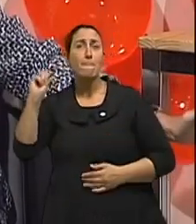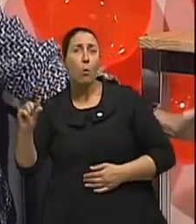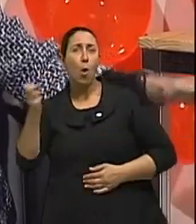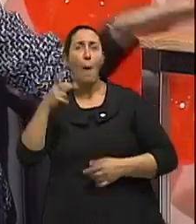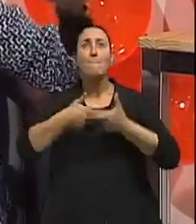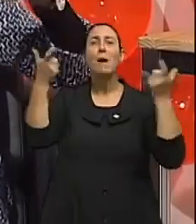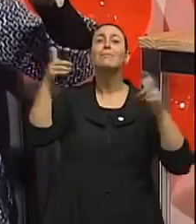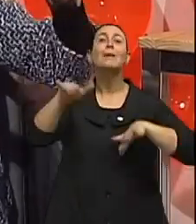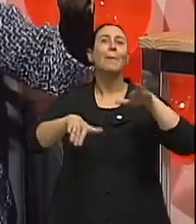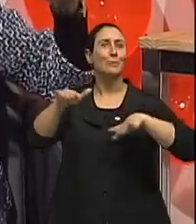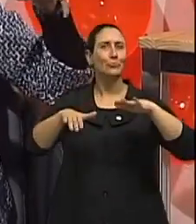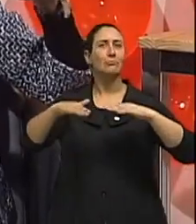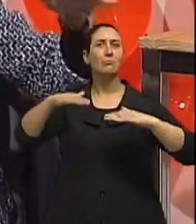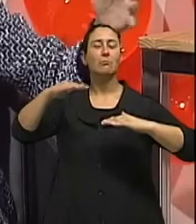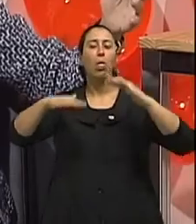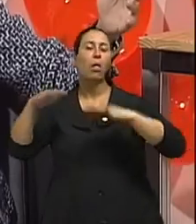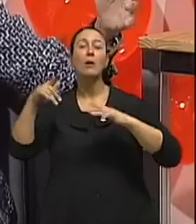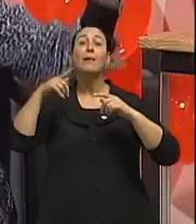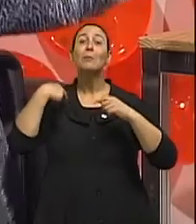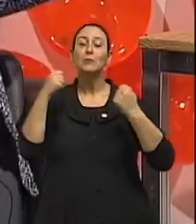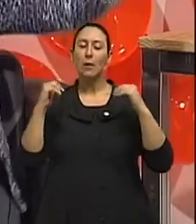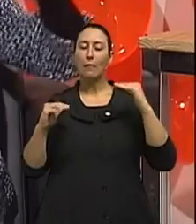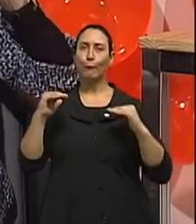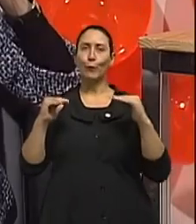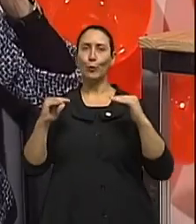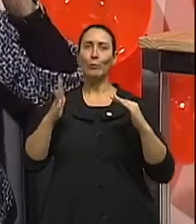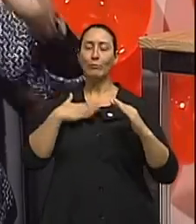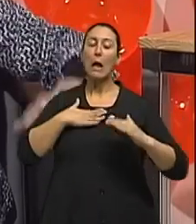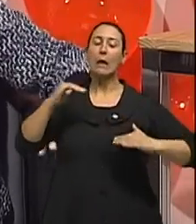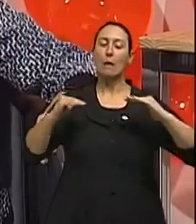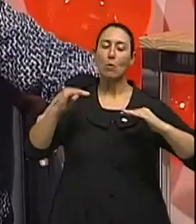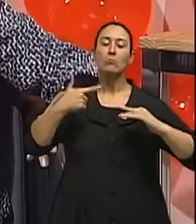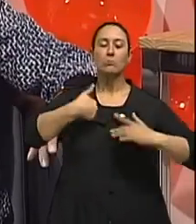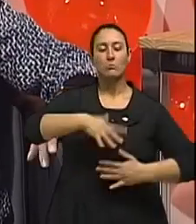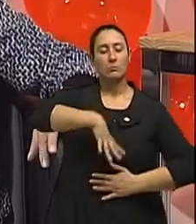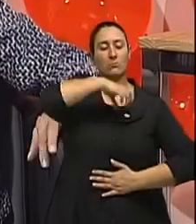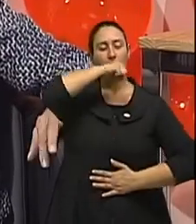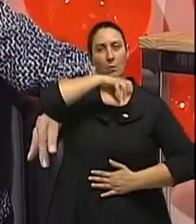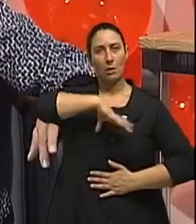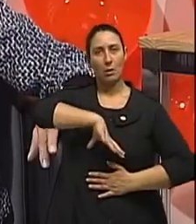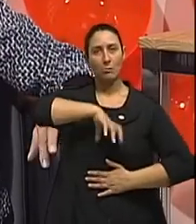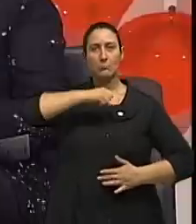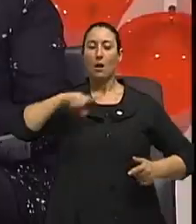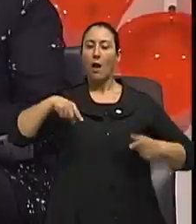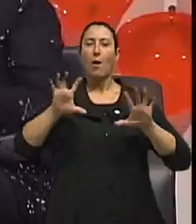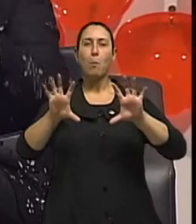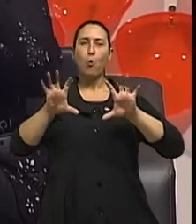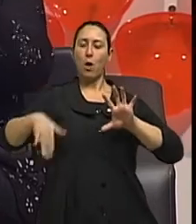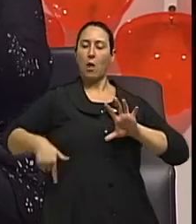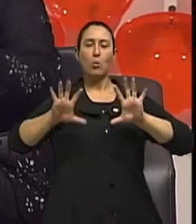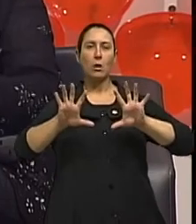desfuncionais. Então, nós temos que achar o nosso nível ótimo de estresse. E daí vem, então, a respiração na poupança. Ah, ok.